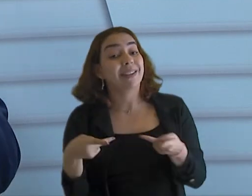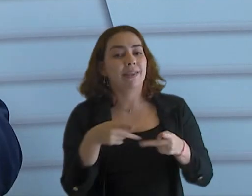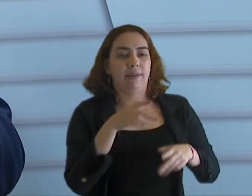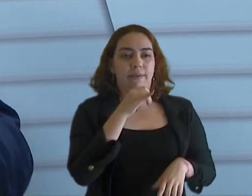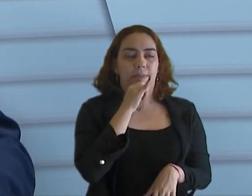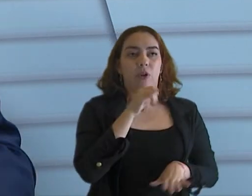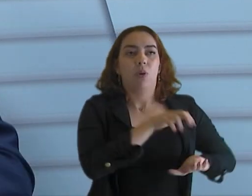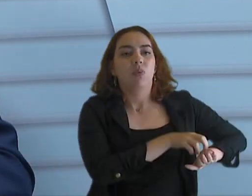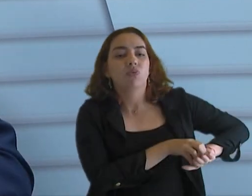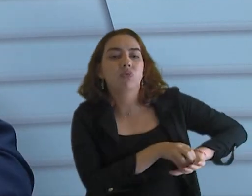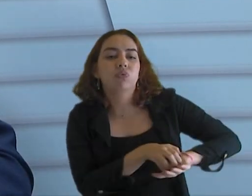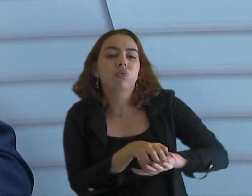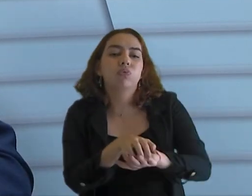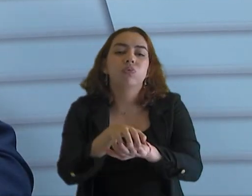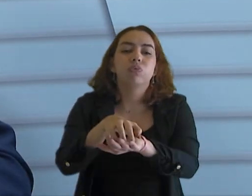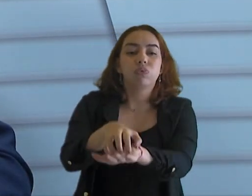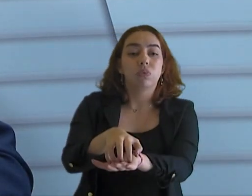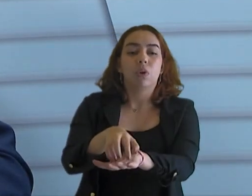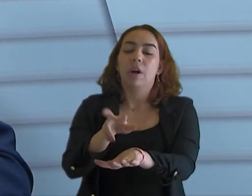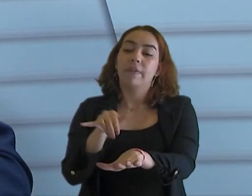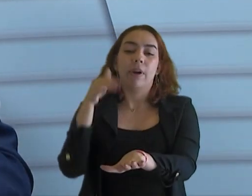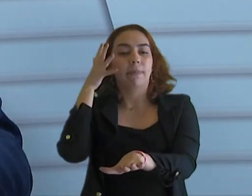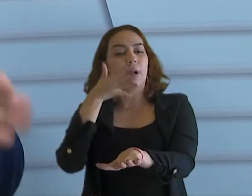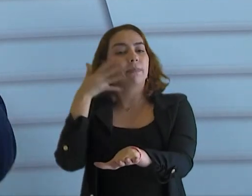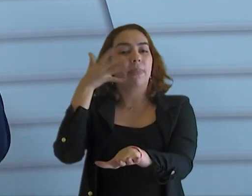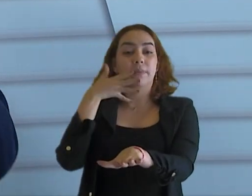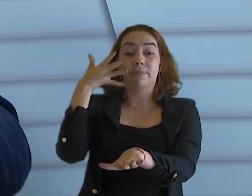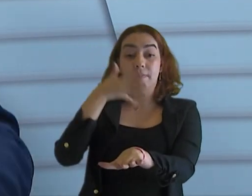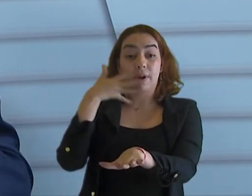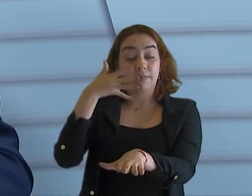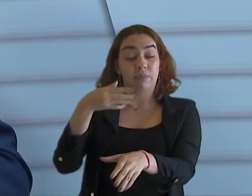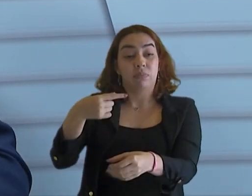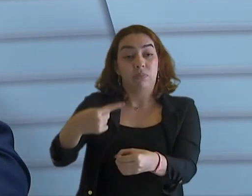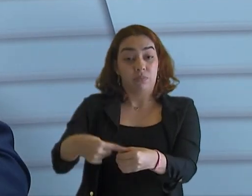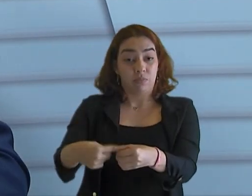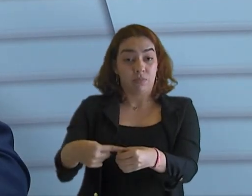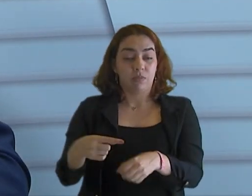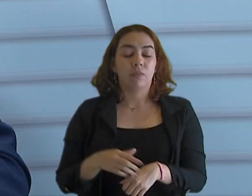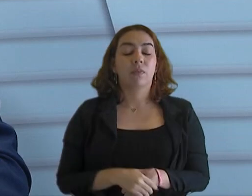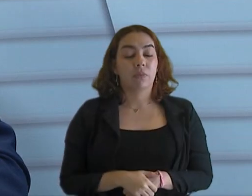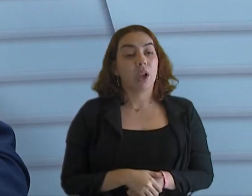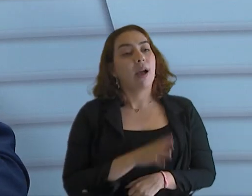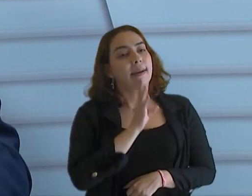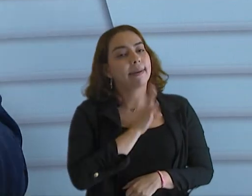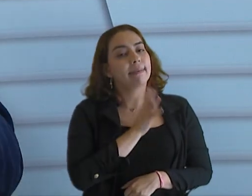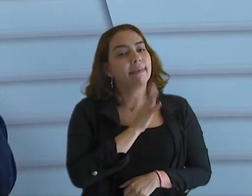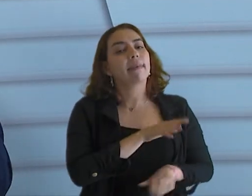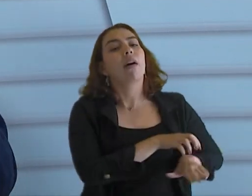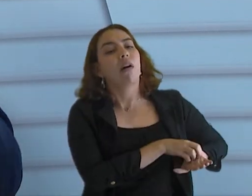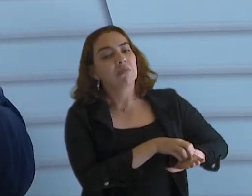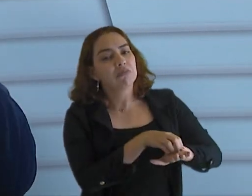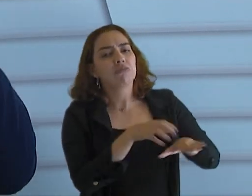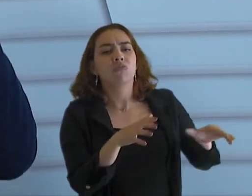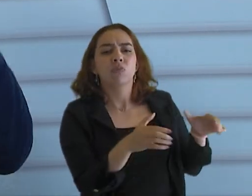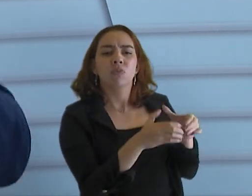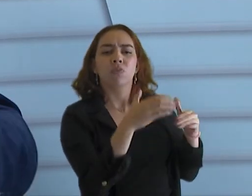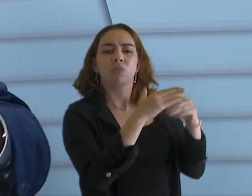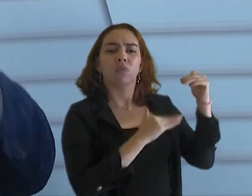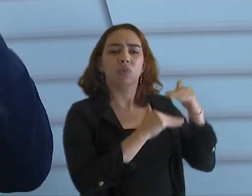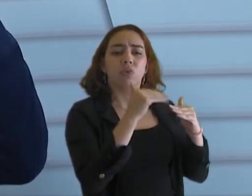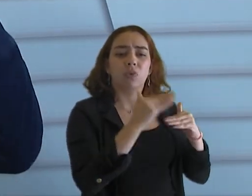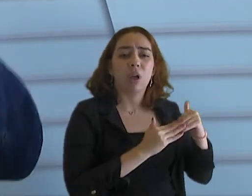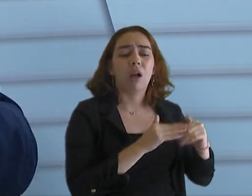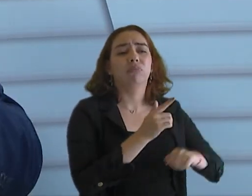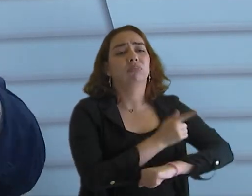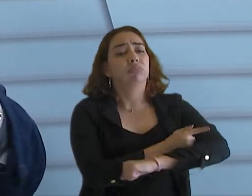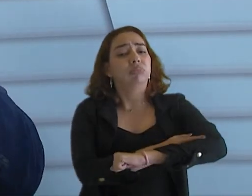visitando o interior do estado. as caravanas, é muito legal isso. As caravanas para visitar, levando a educação,